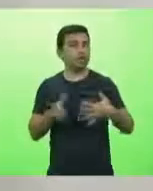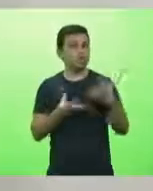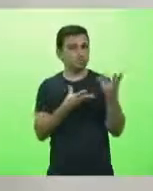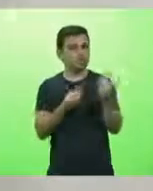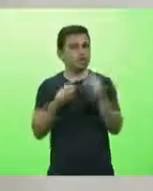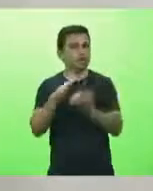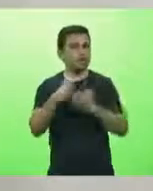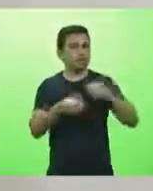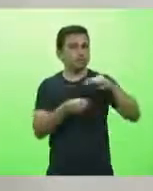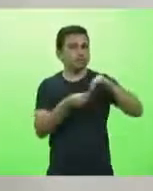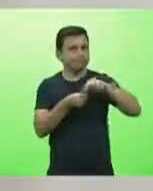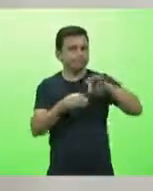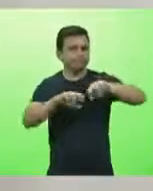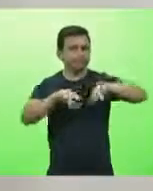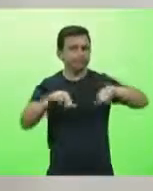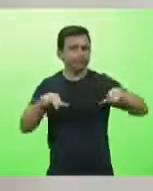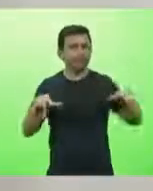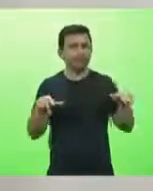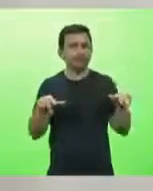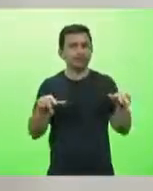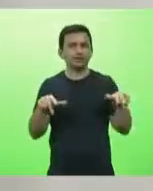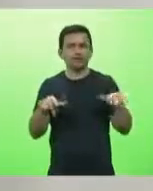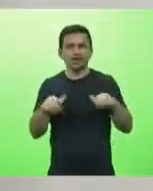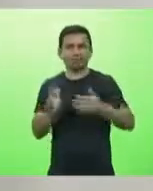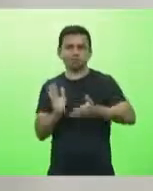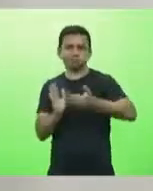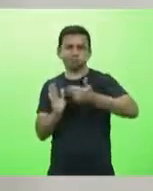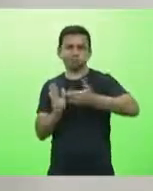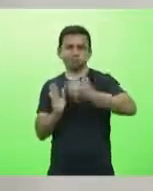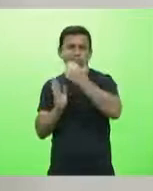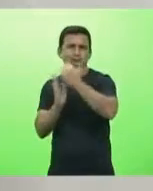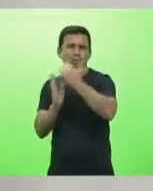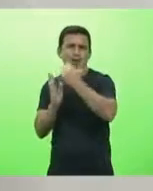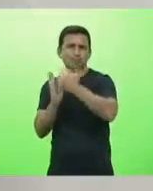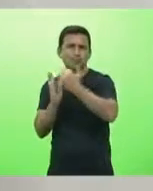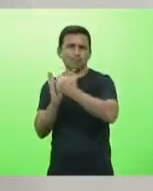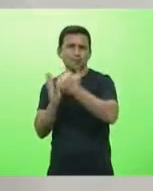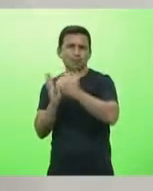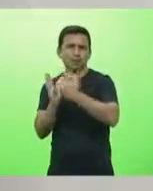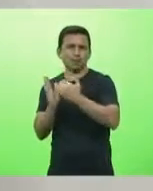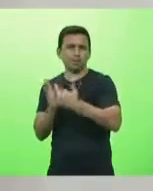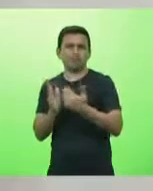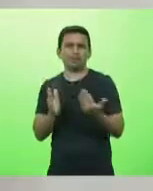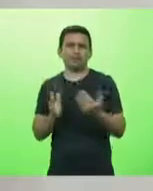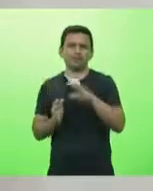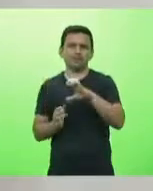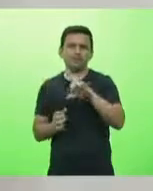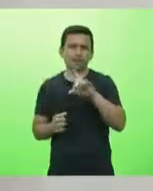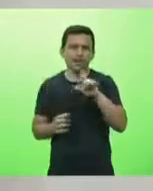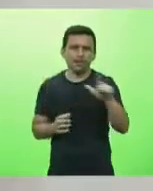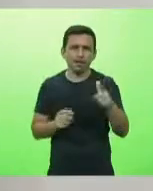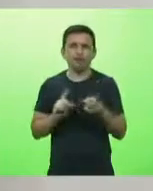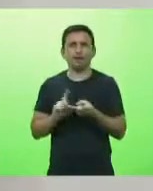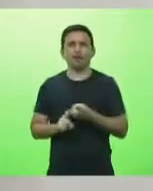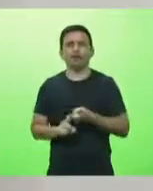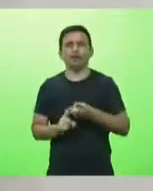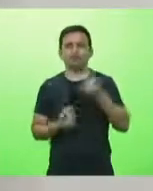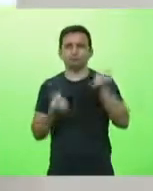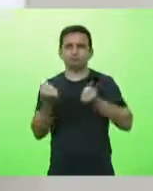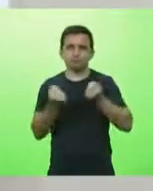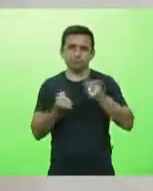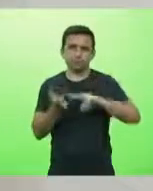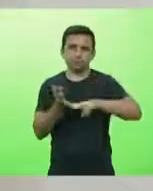só a lista de entidades você já cansa de ler. Olha aqui, Câmara de Dirigentes Logísticos de Florianópolis, Sindicato dos Centros de Formação de Condutores,